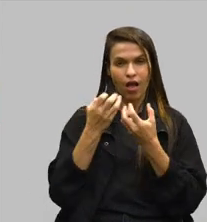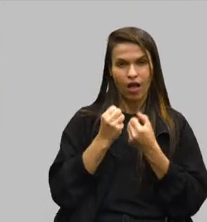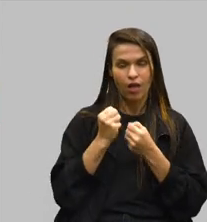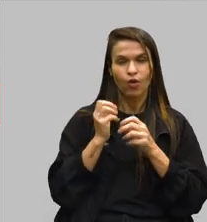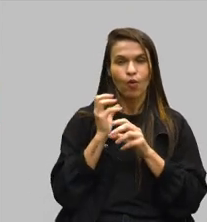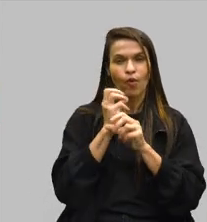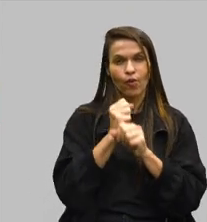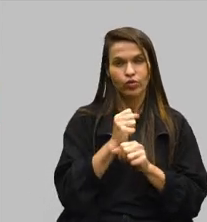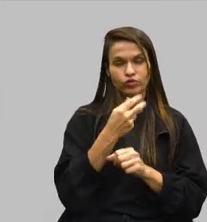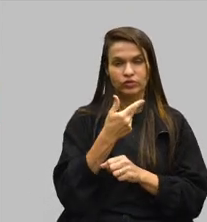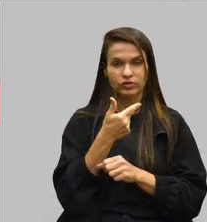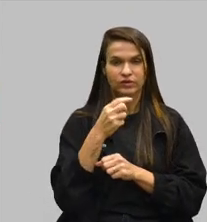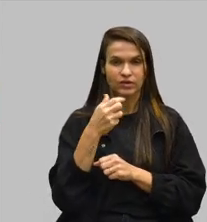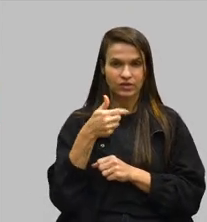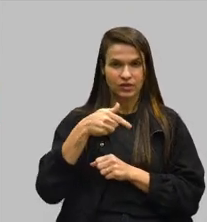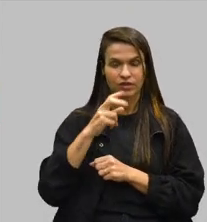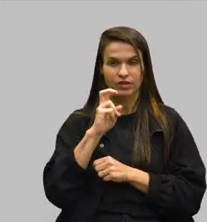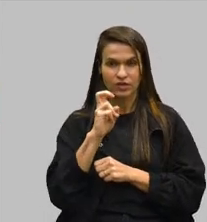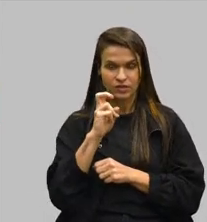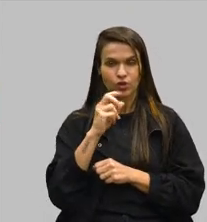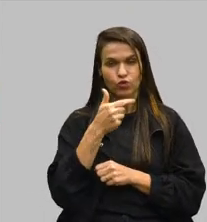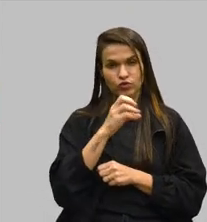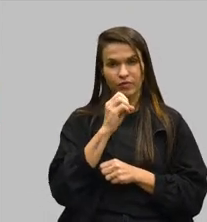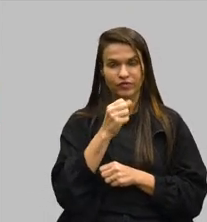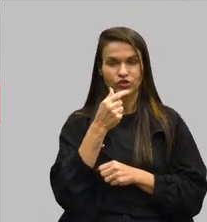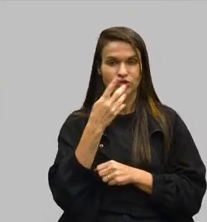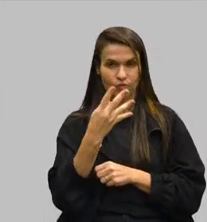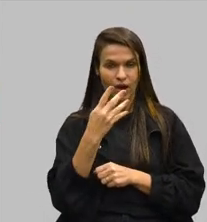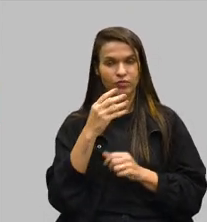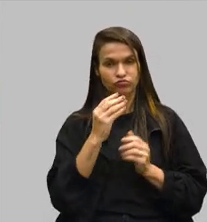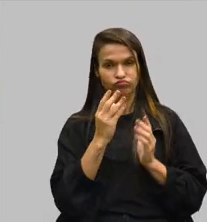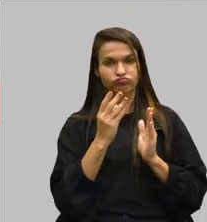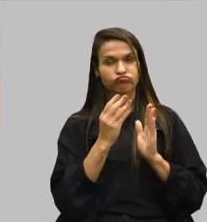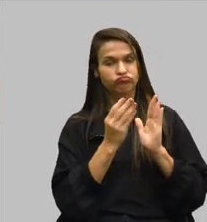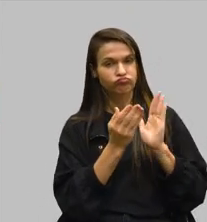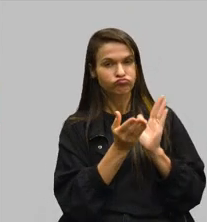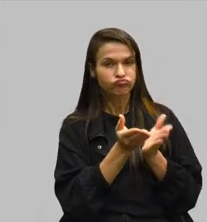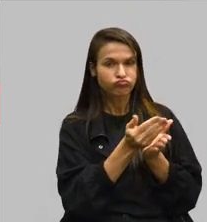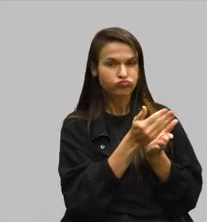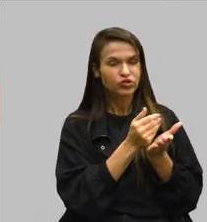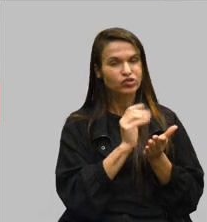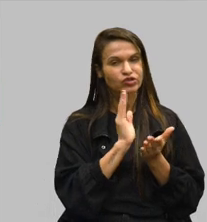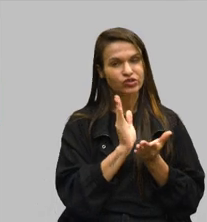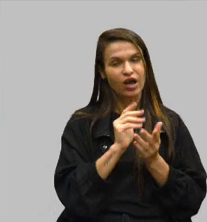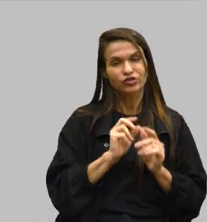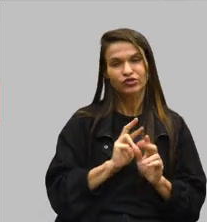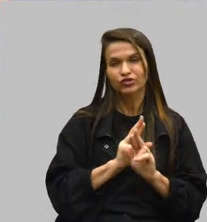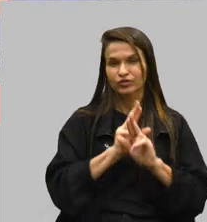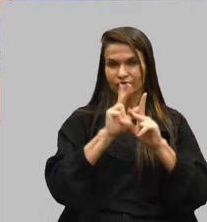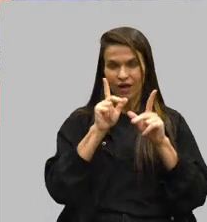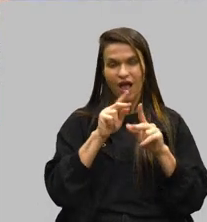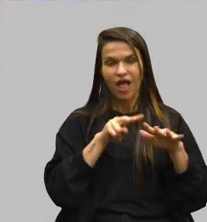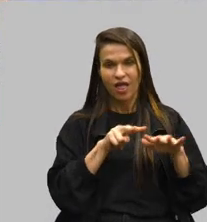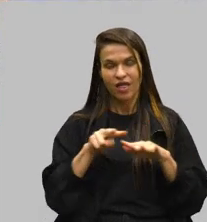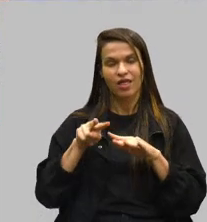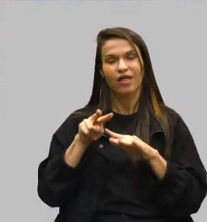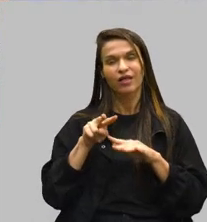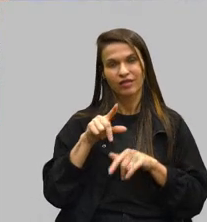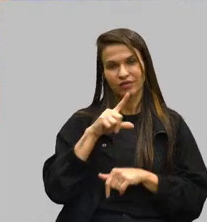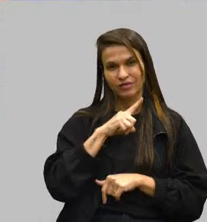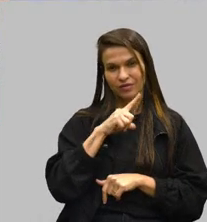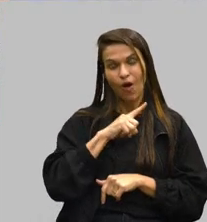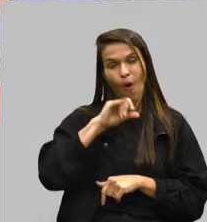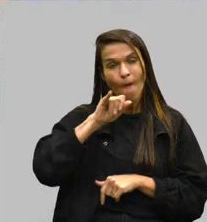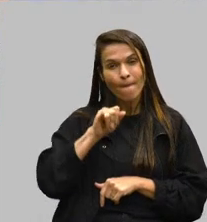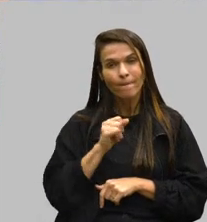municípios de 2024, dado esse que já está defasado, deputado Betão, pois, nessa semana mesmo, já tive a